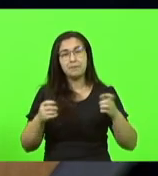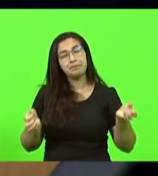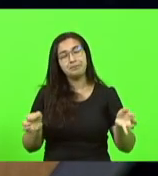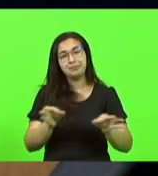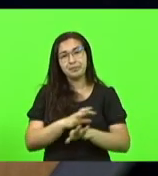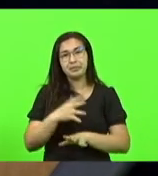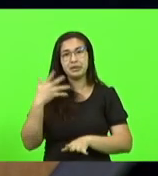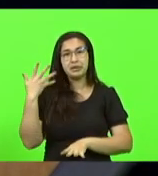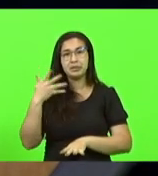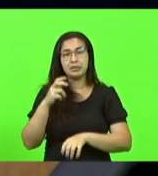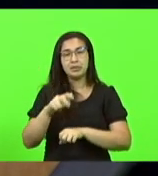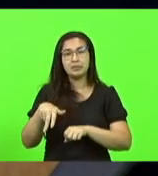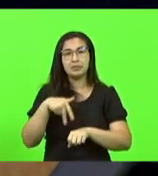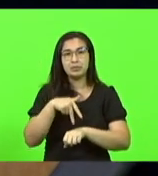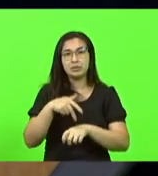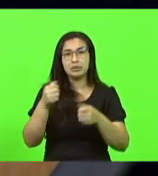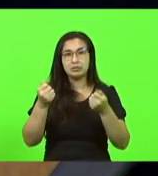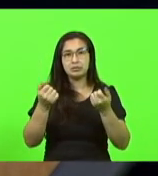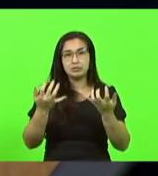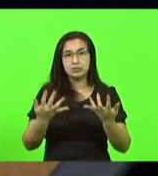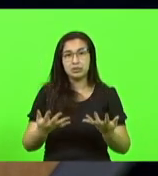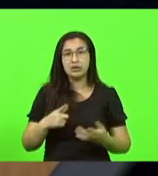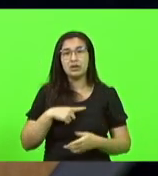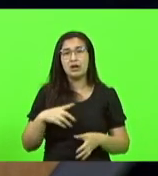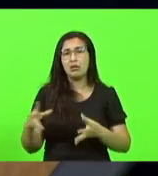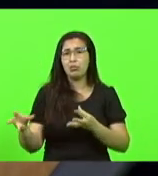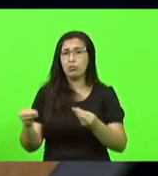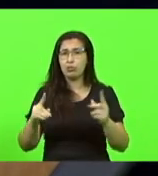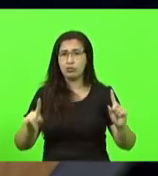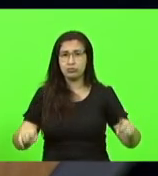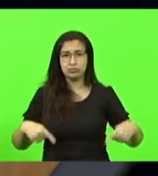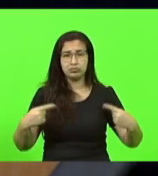minha fala dizendo que temos muitos desafios